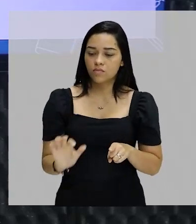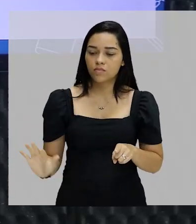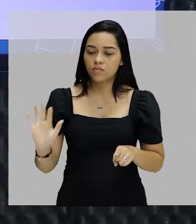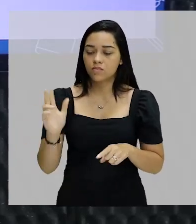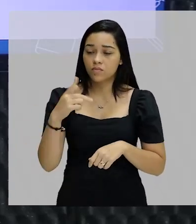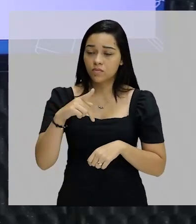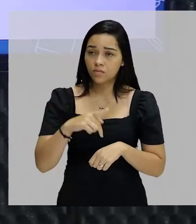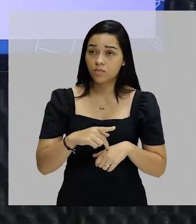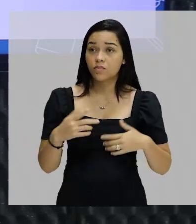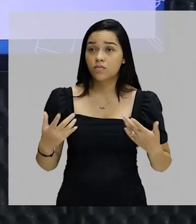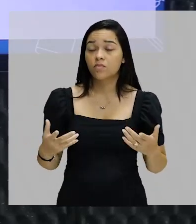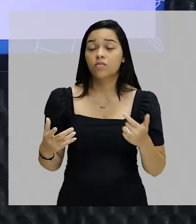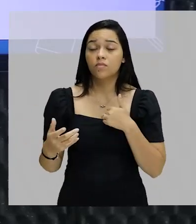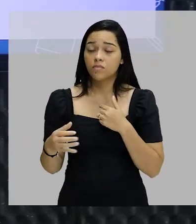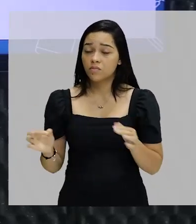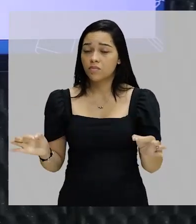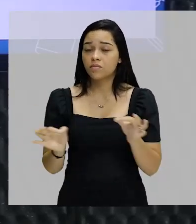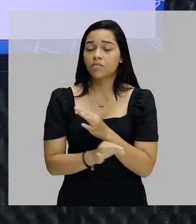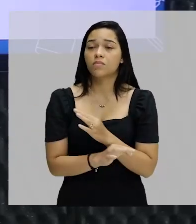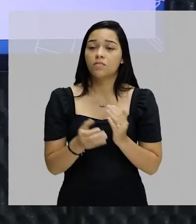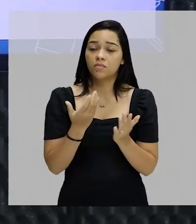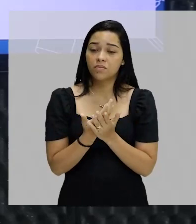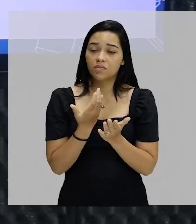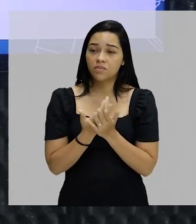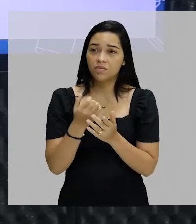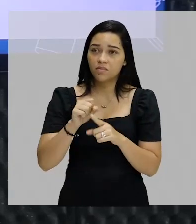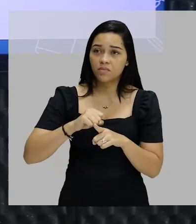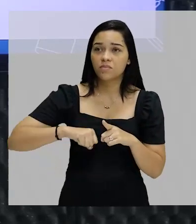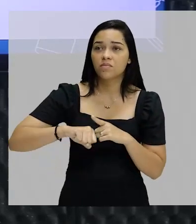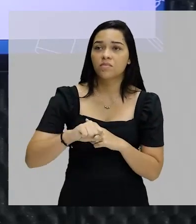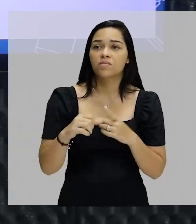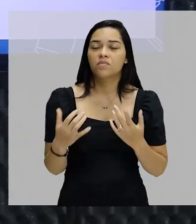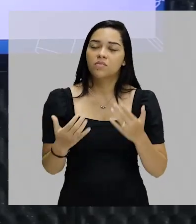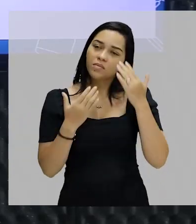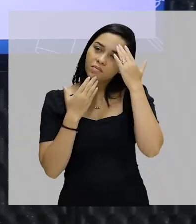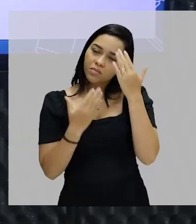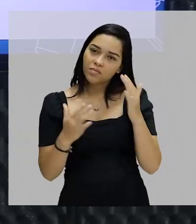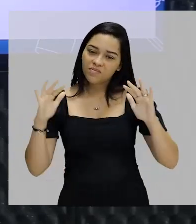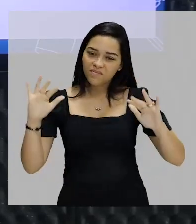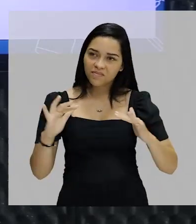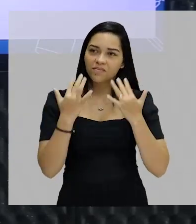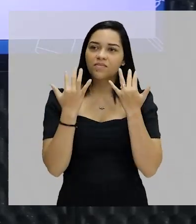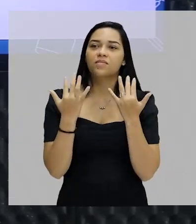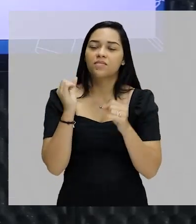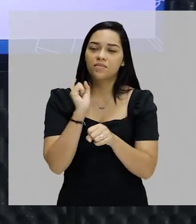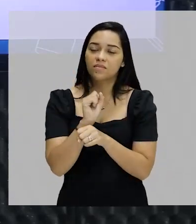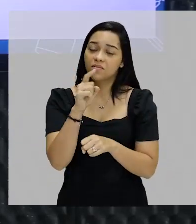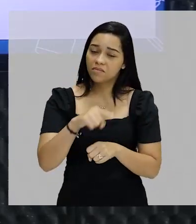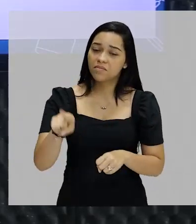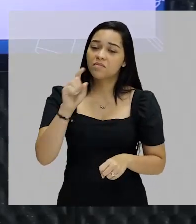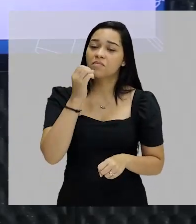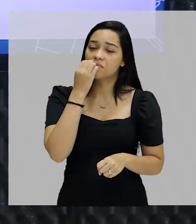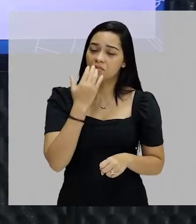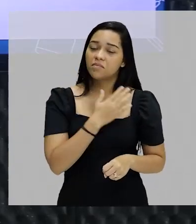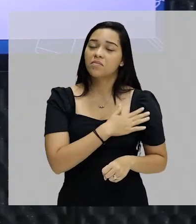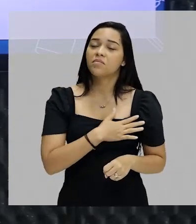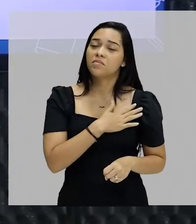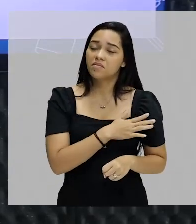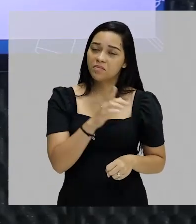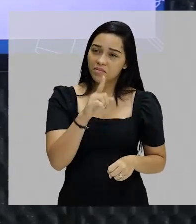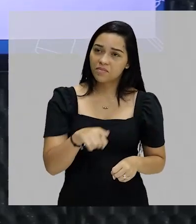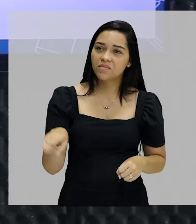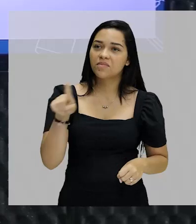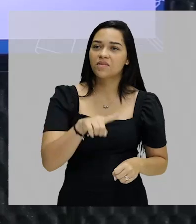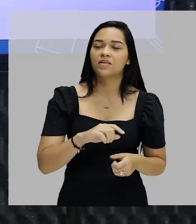país. E com isso eu vou encerrando mais uma aula de sociologia. Muito obrigado pela atenção, espero que a aula tenha sido boa e proveitosa para